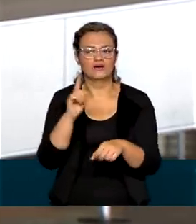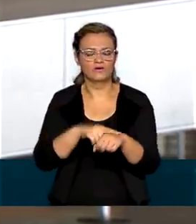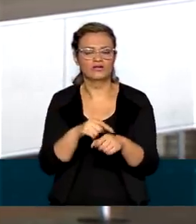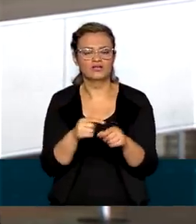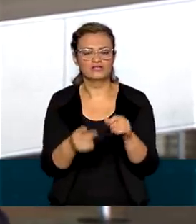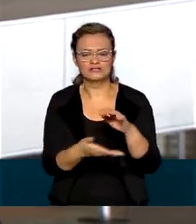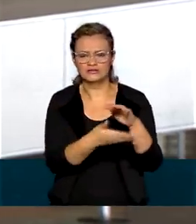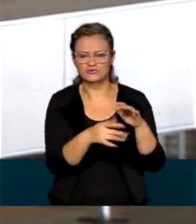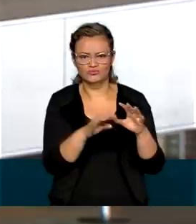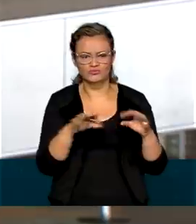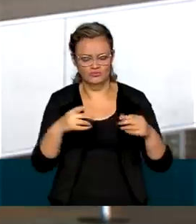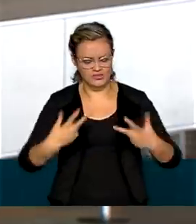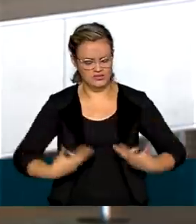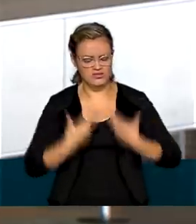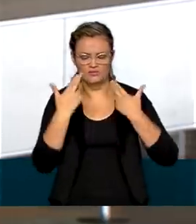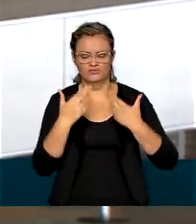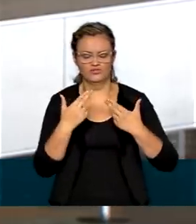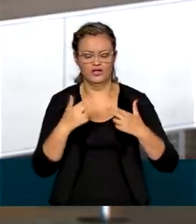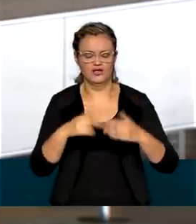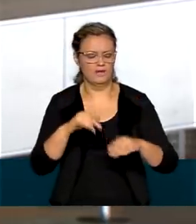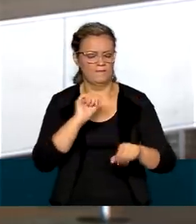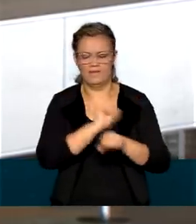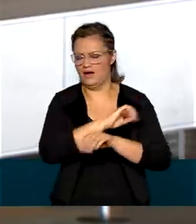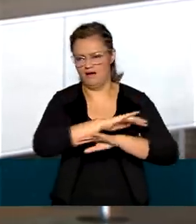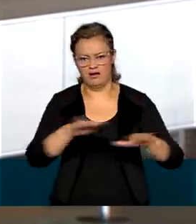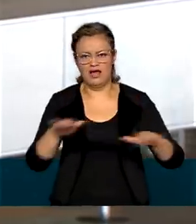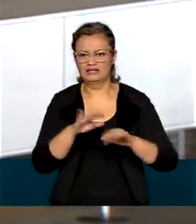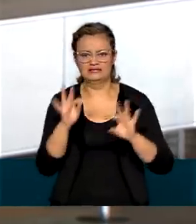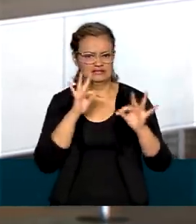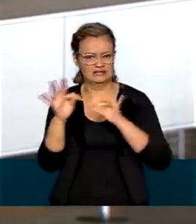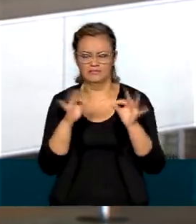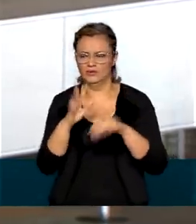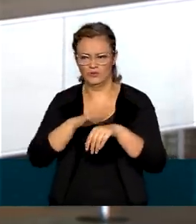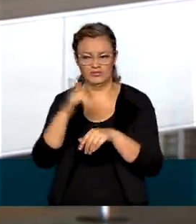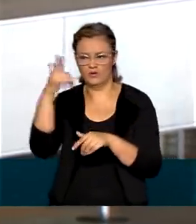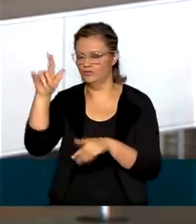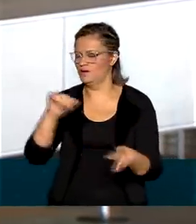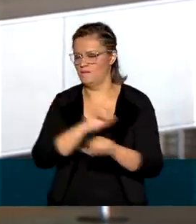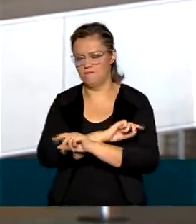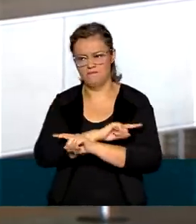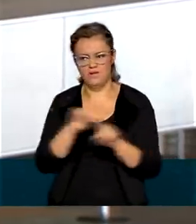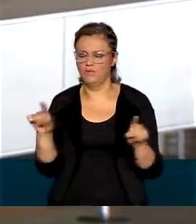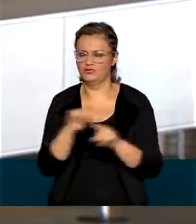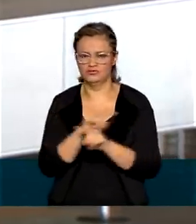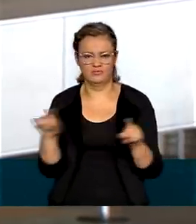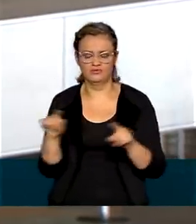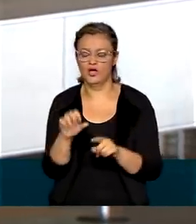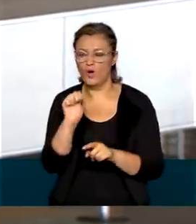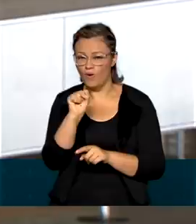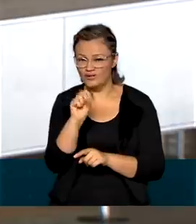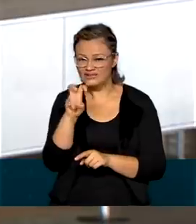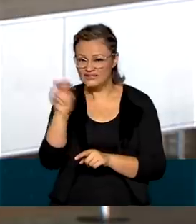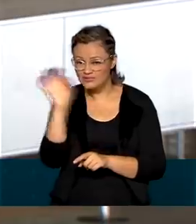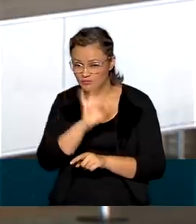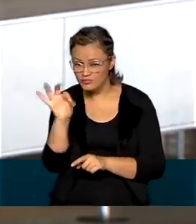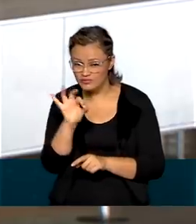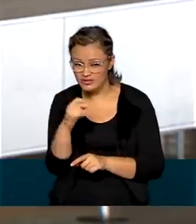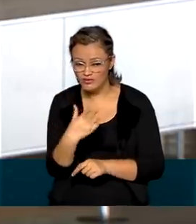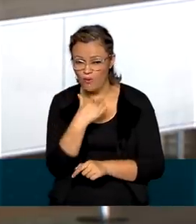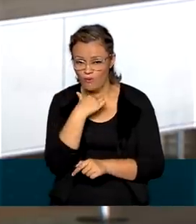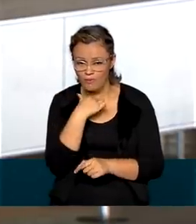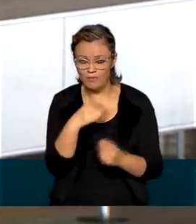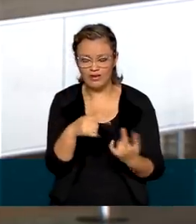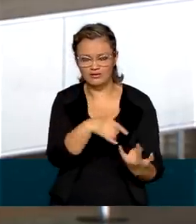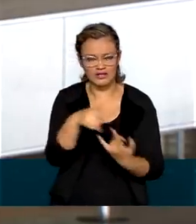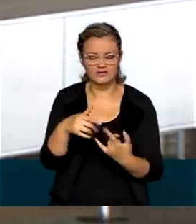suspensas todas as cirurgias eletivas, todos os tratamentos de outras doenças, assim que atingisse 85% da ocupação